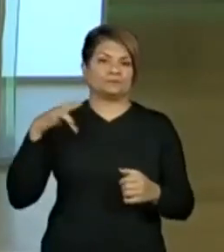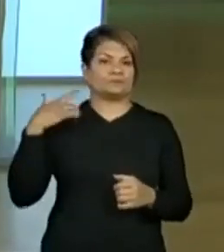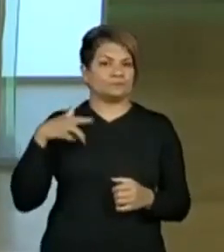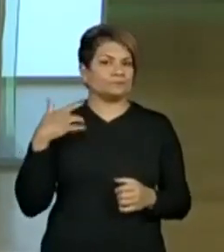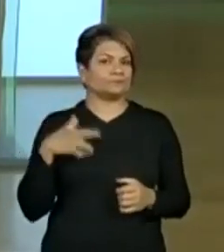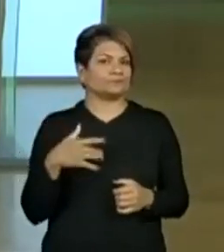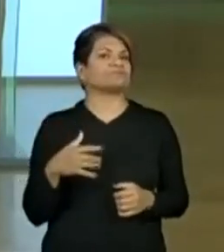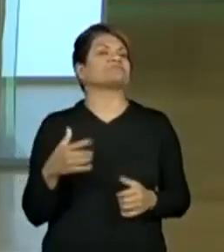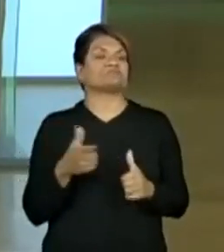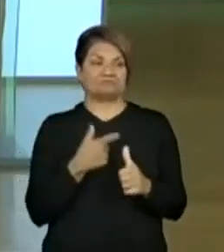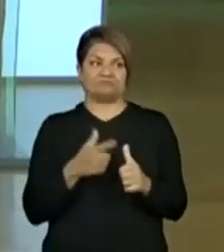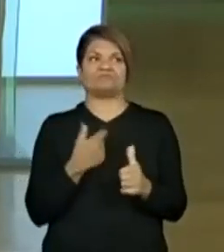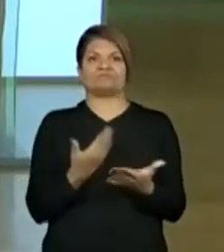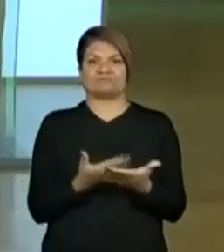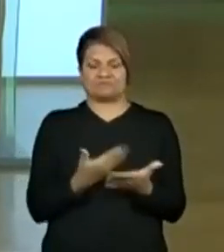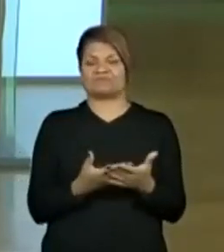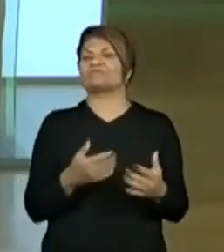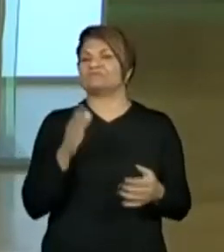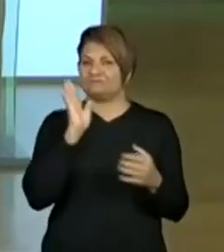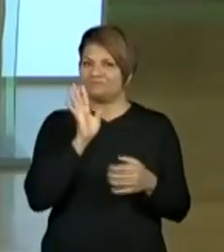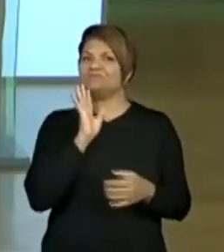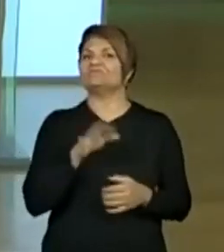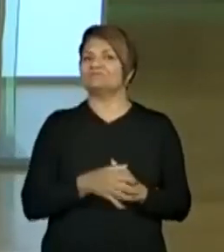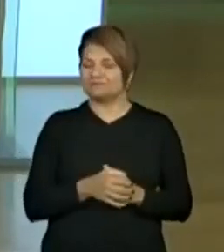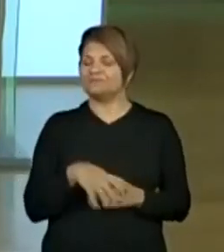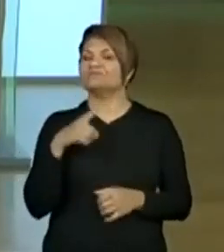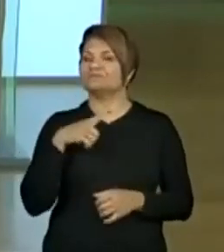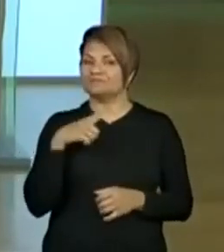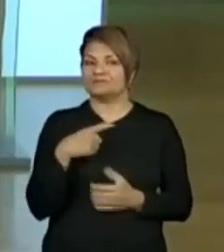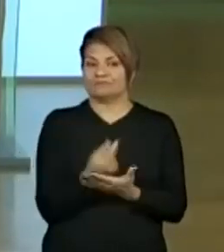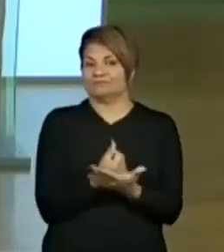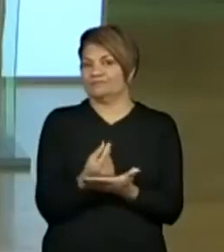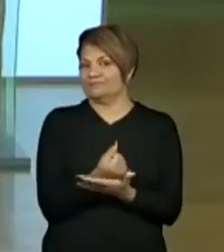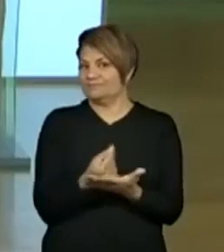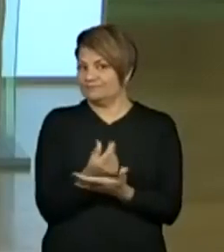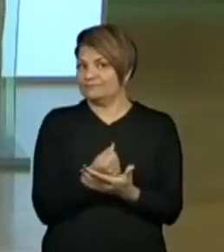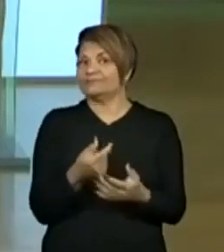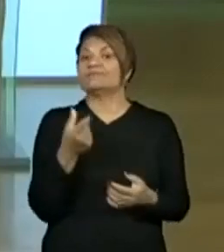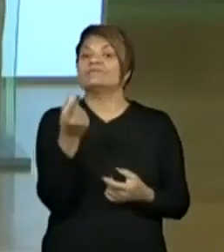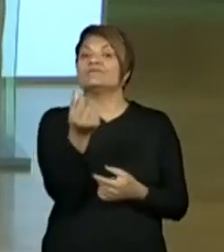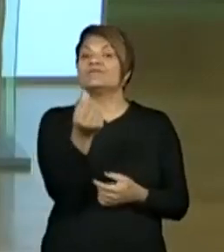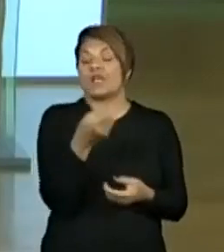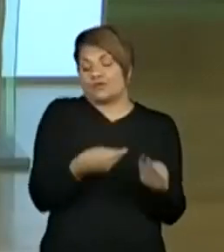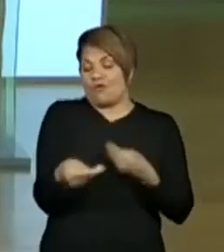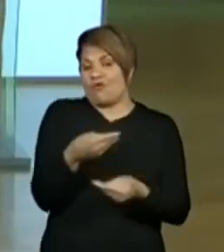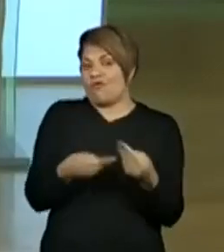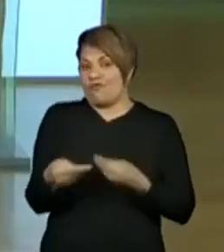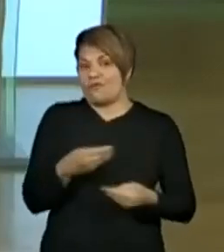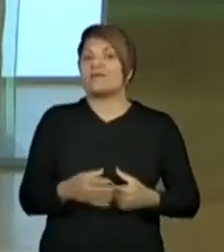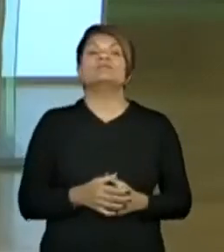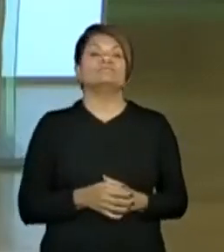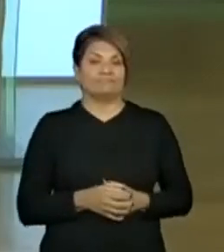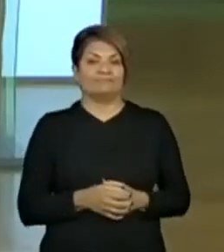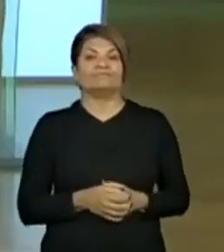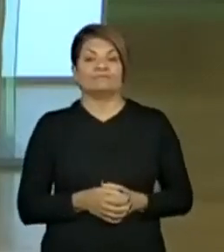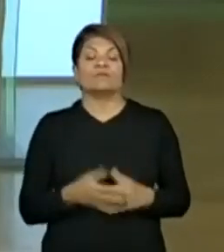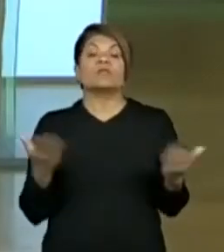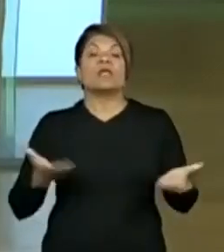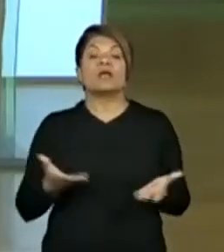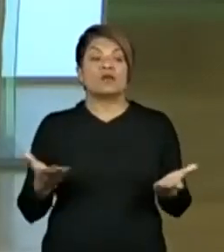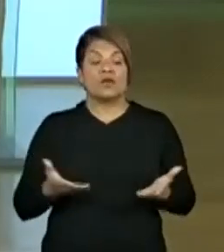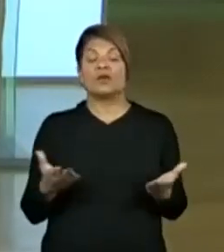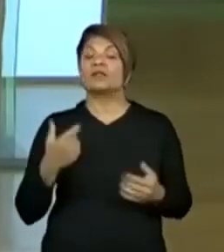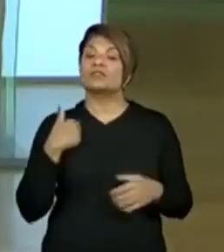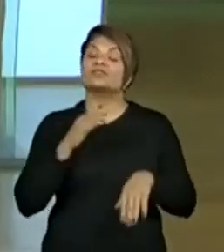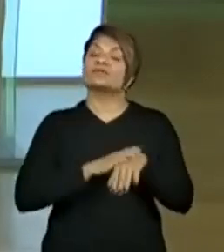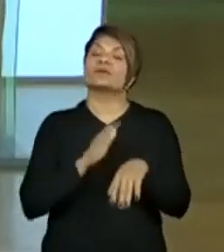uma atividade muito legal, Primeiro momento, trabalhamos com o sistema monetário, troca de moedas. Foi muito legal. E agora, a gente vai trabalhar